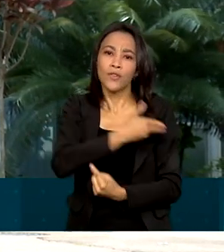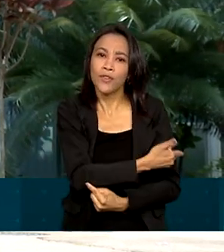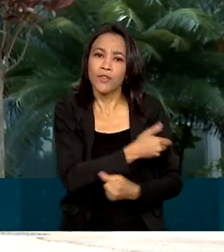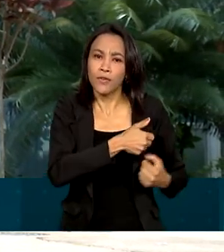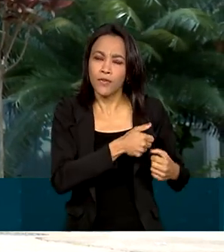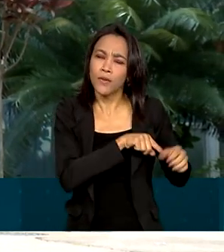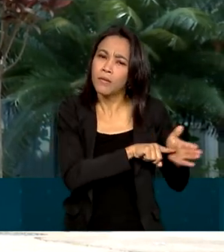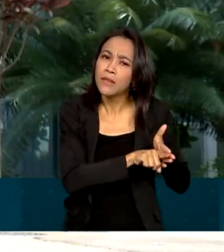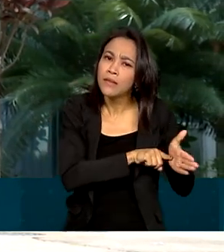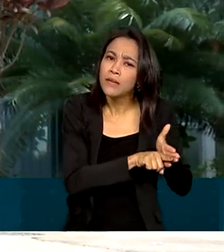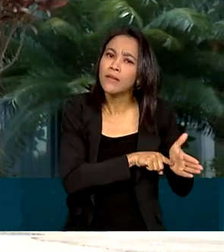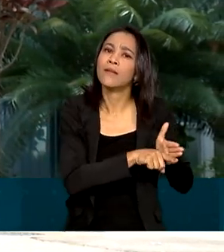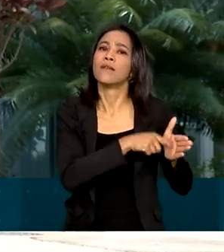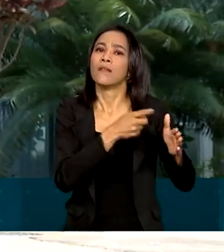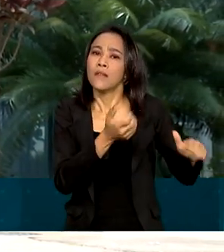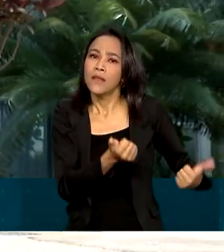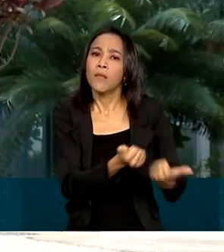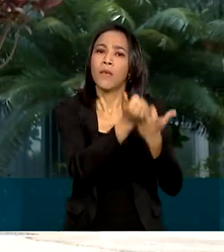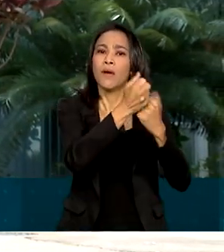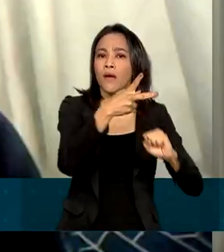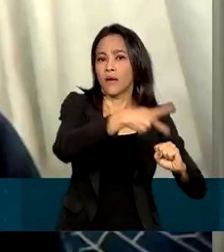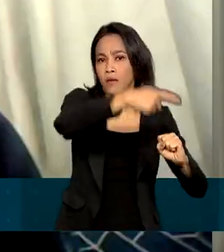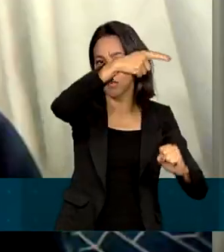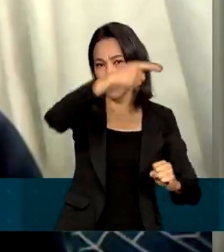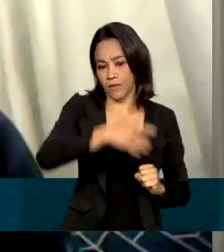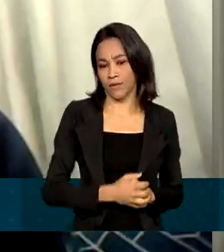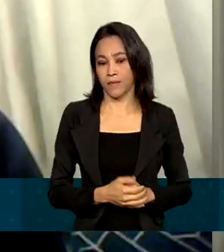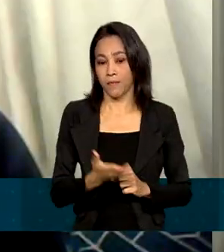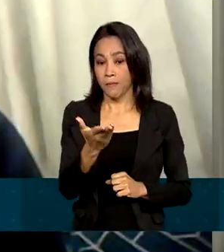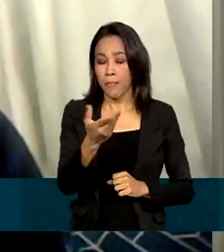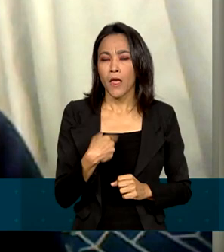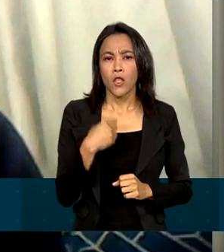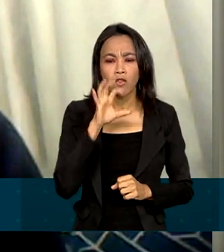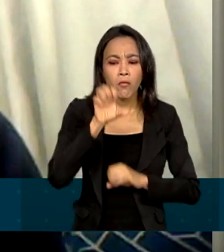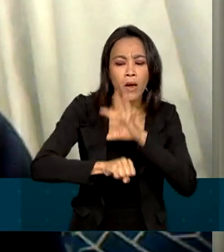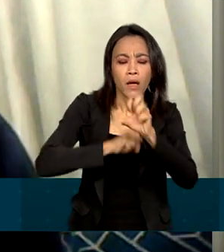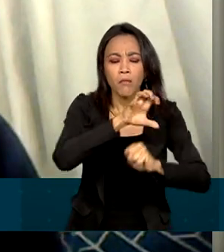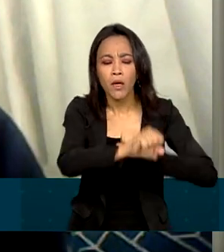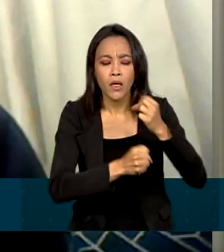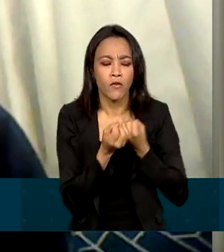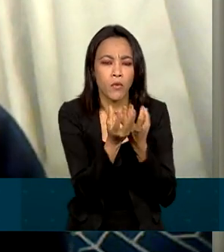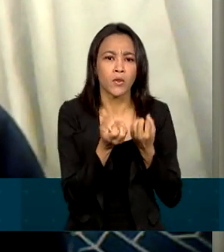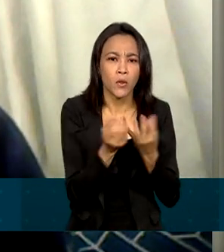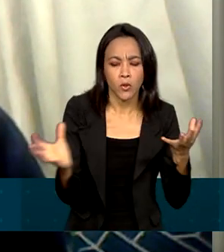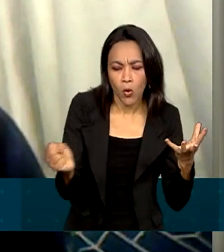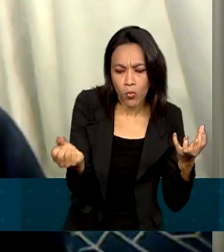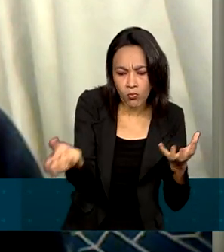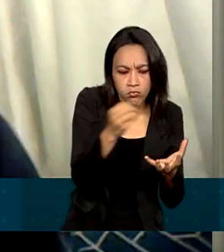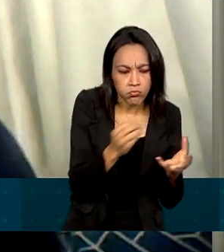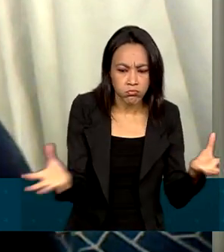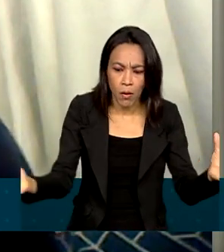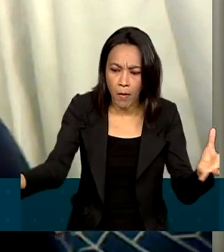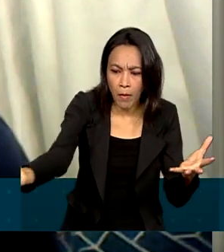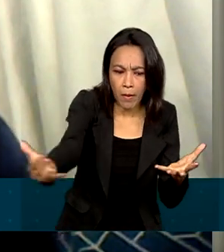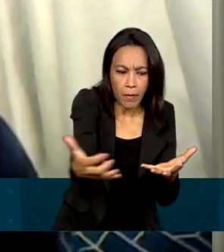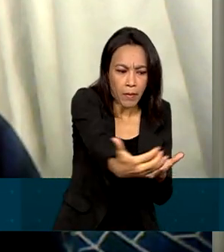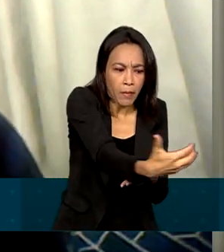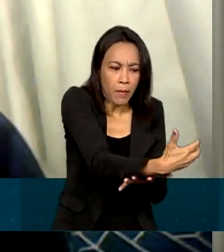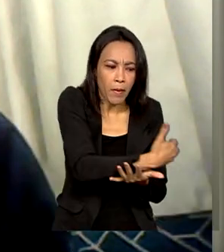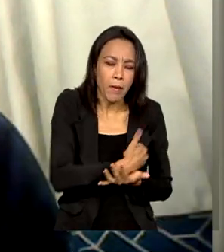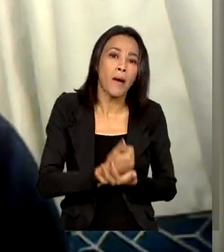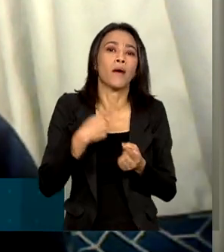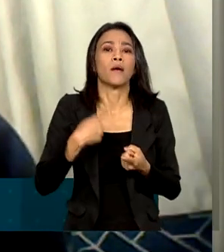consolidação da pós-graduação. A gente foi coletando dados pouco a pouco, em coleções das